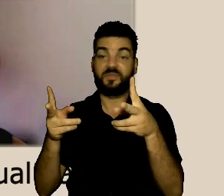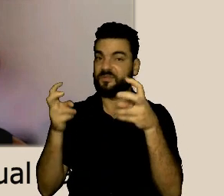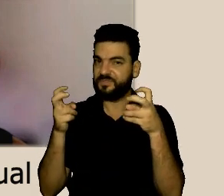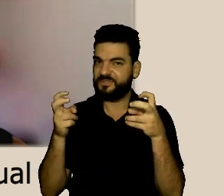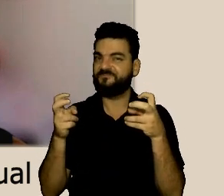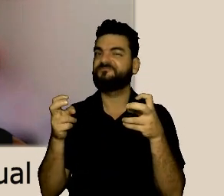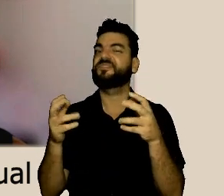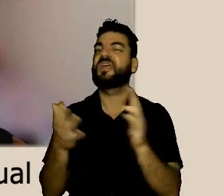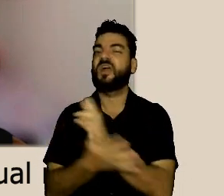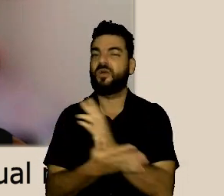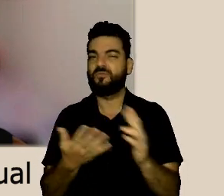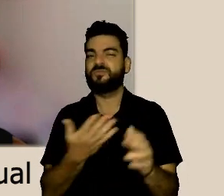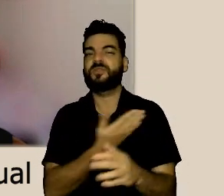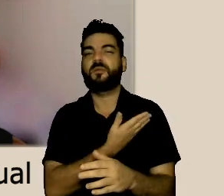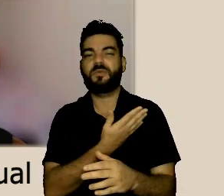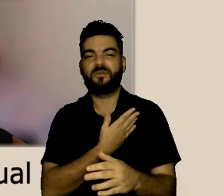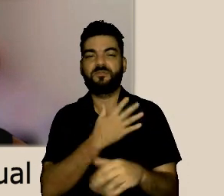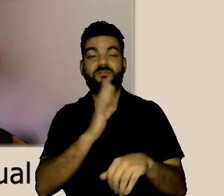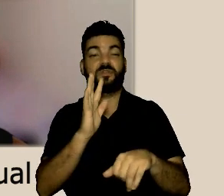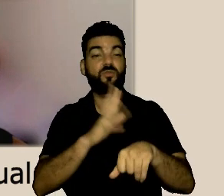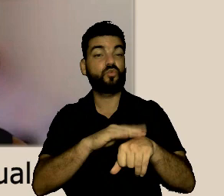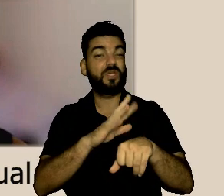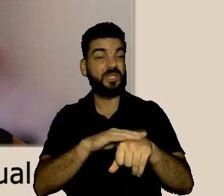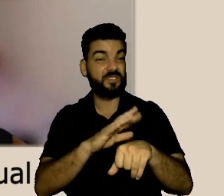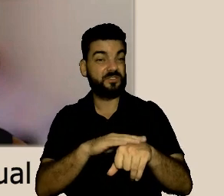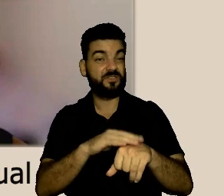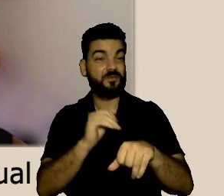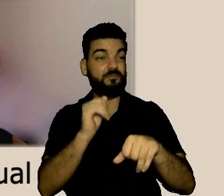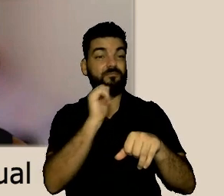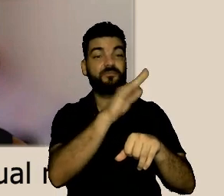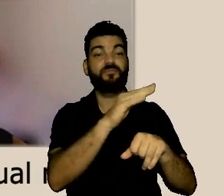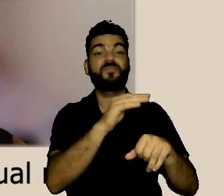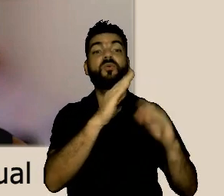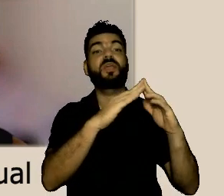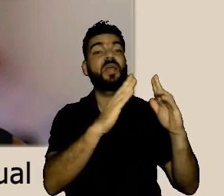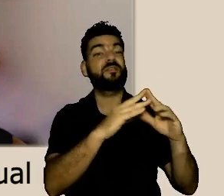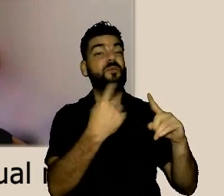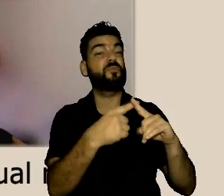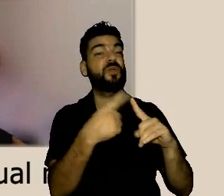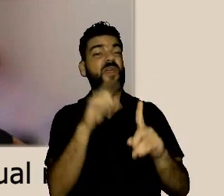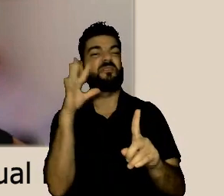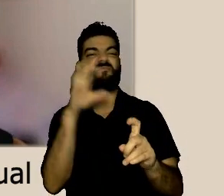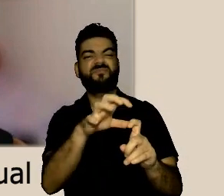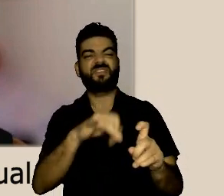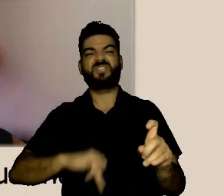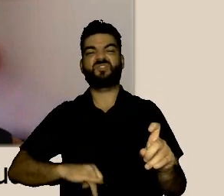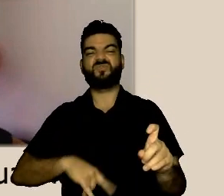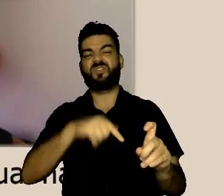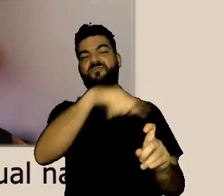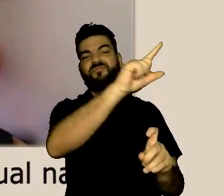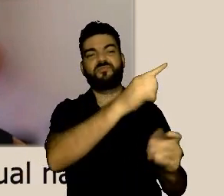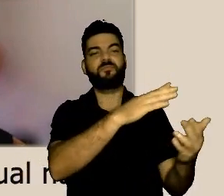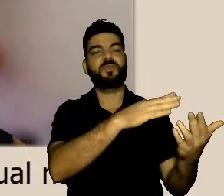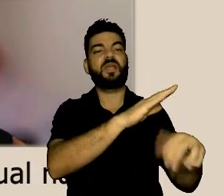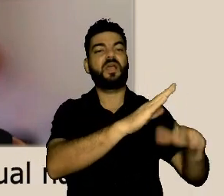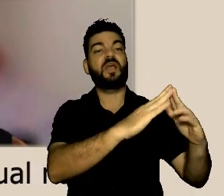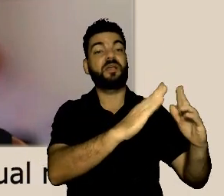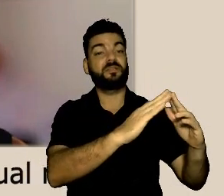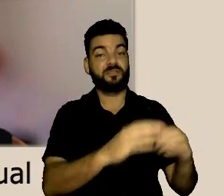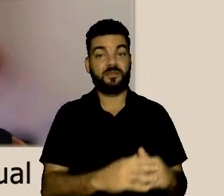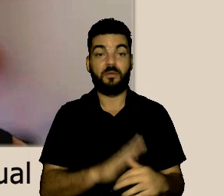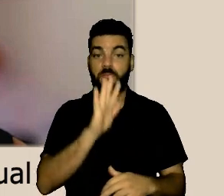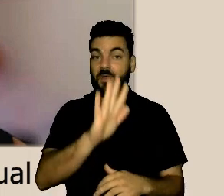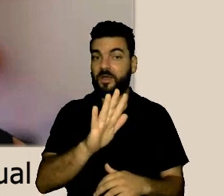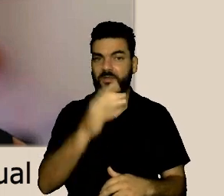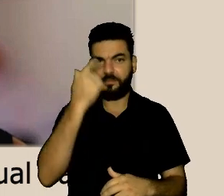diz data máxima vênia como já presenciei casos de colegas doentes inclusive afastados do trabalho em